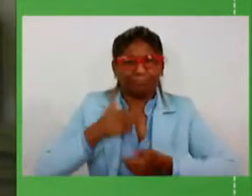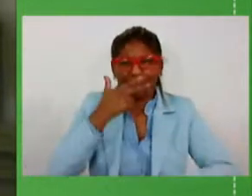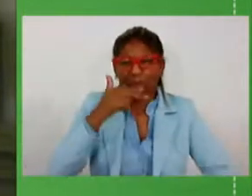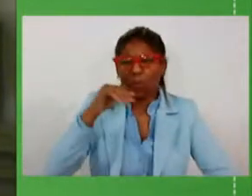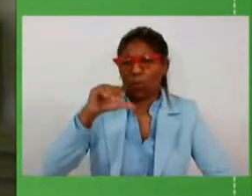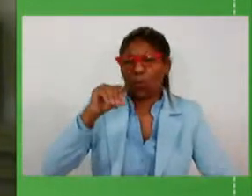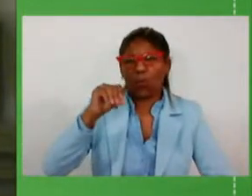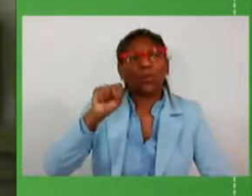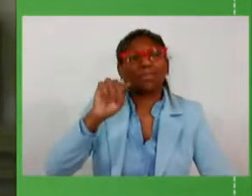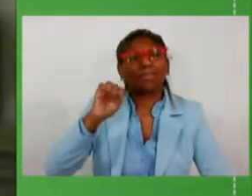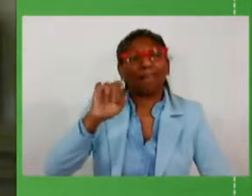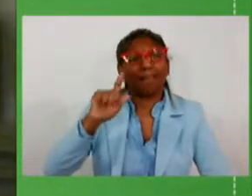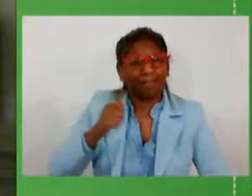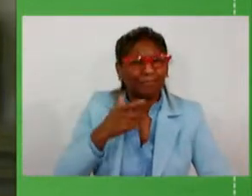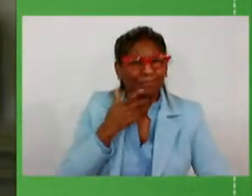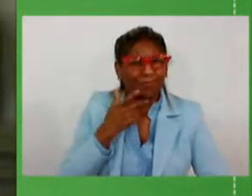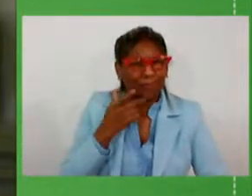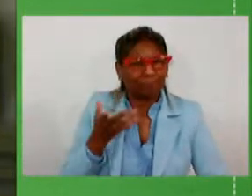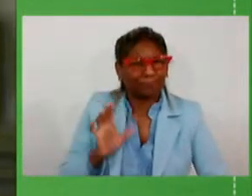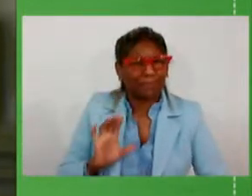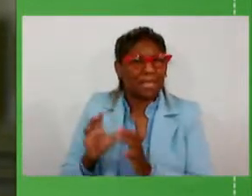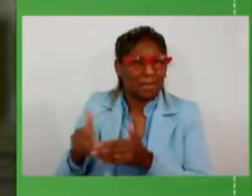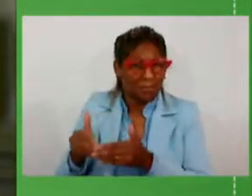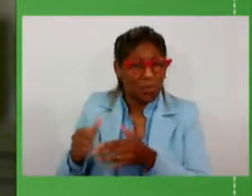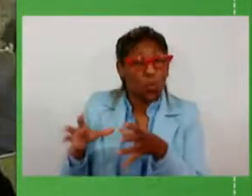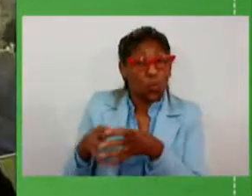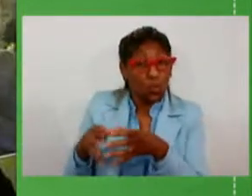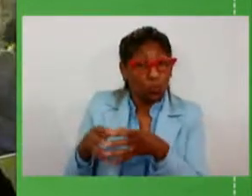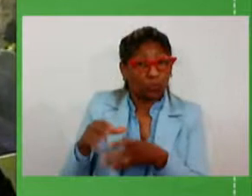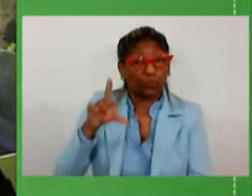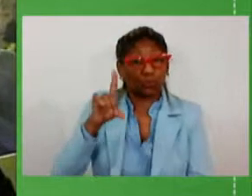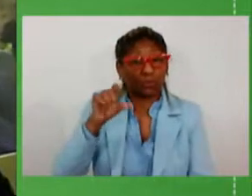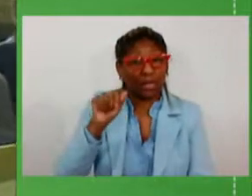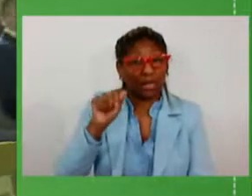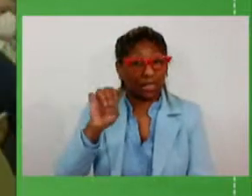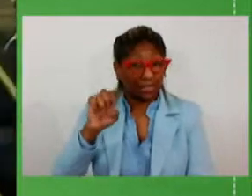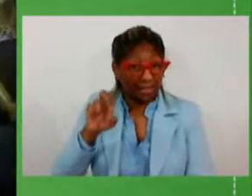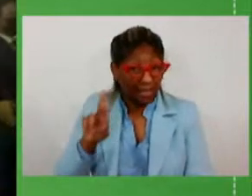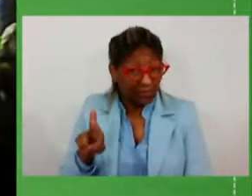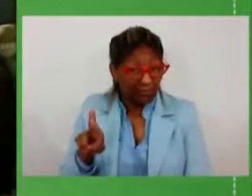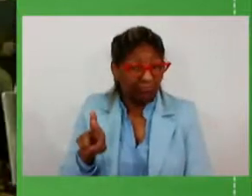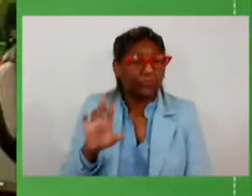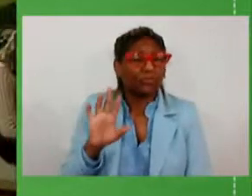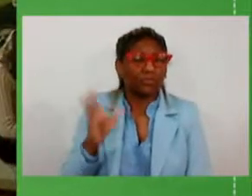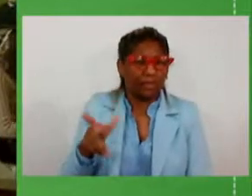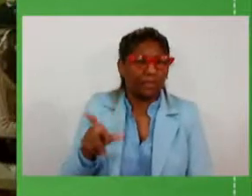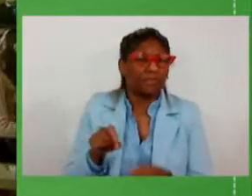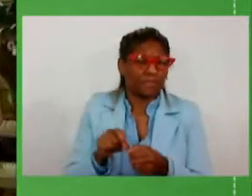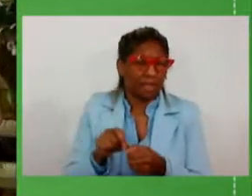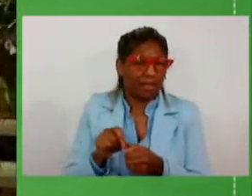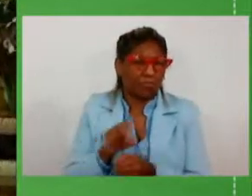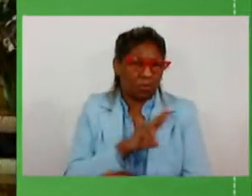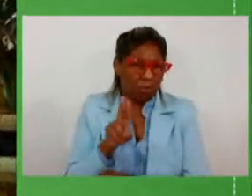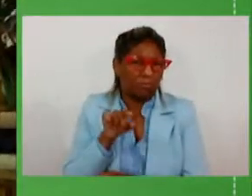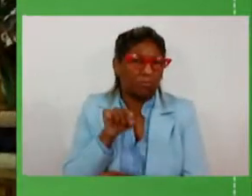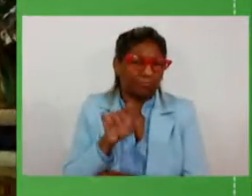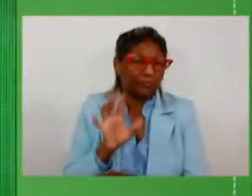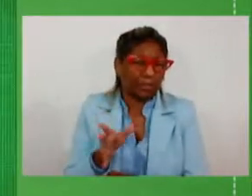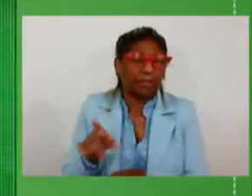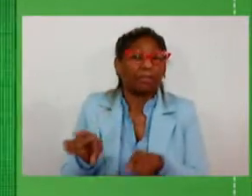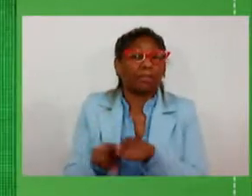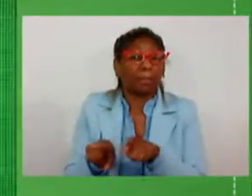saudação muito especial ao grupo do Dyer ao Faustino como ele já fez e também